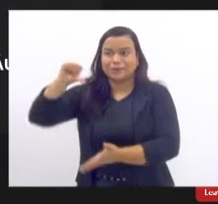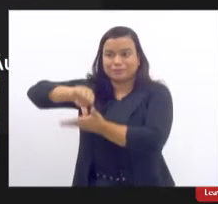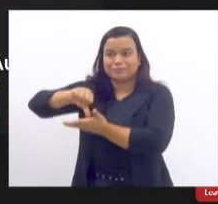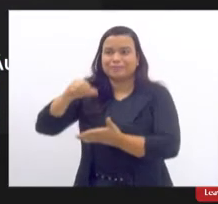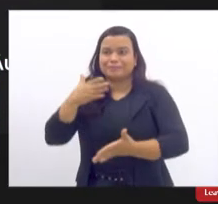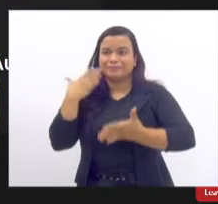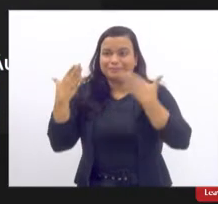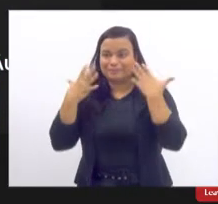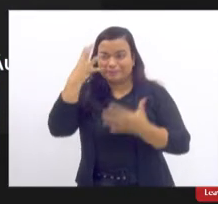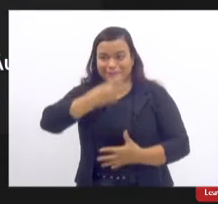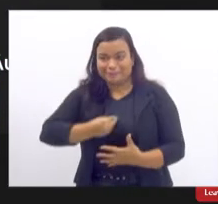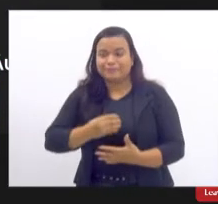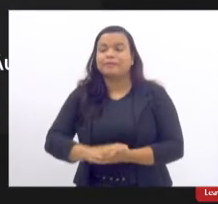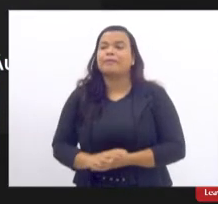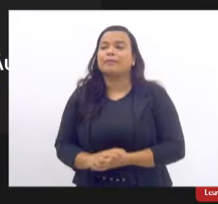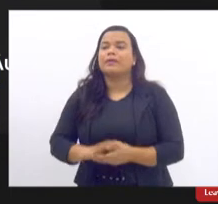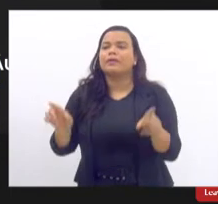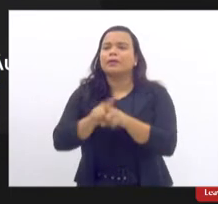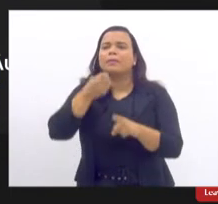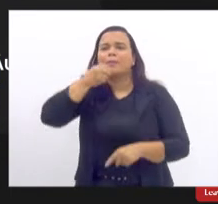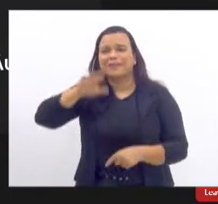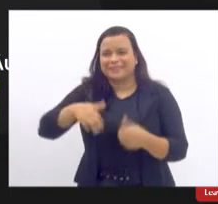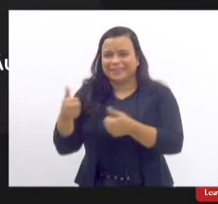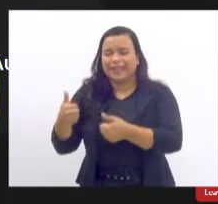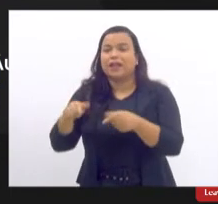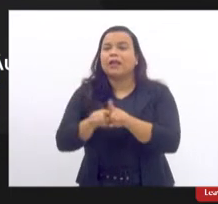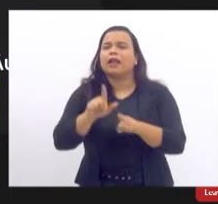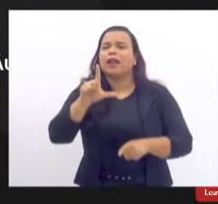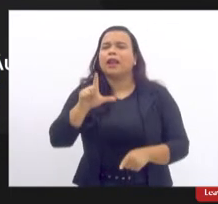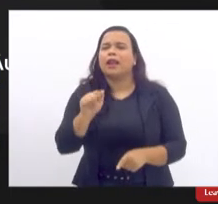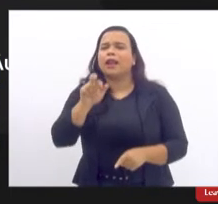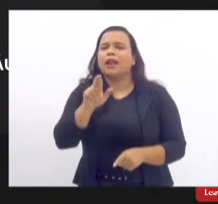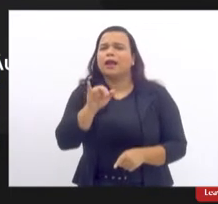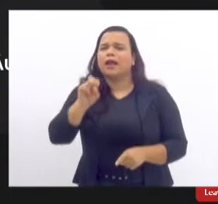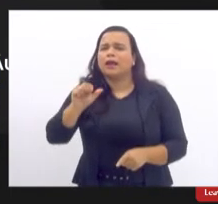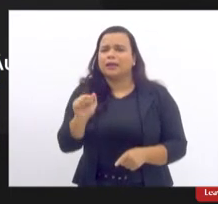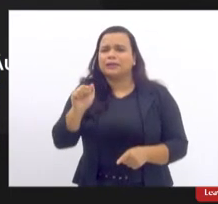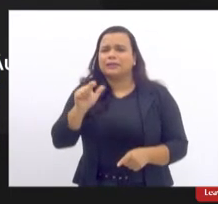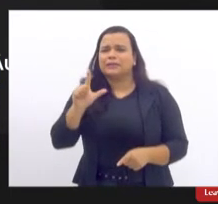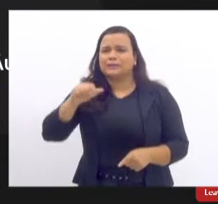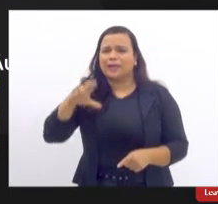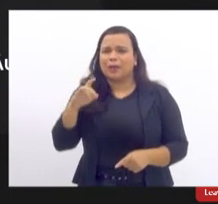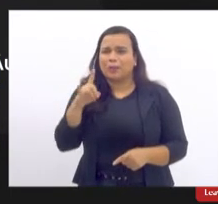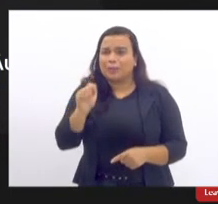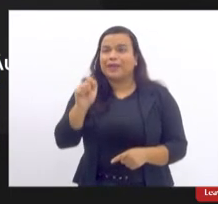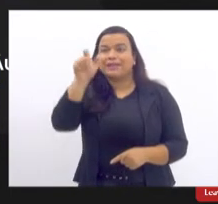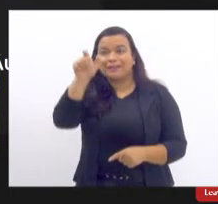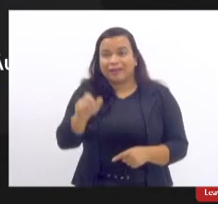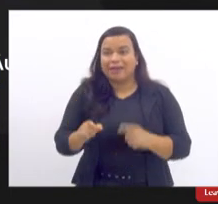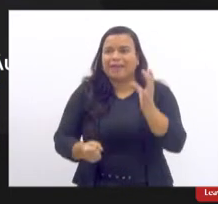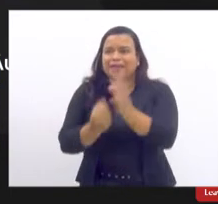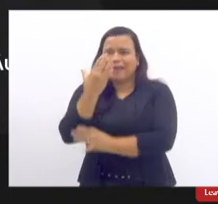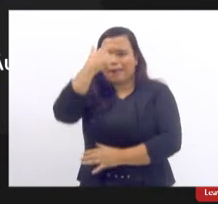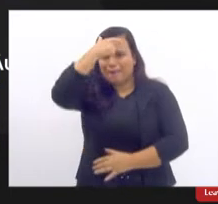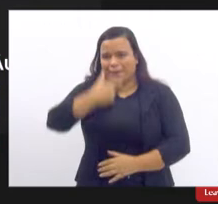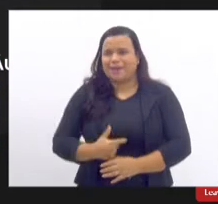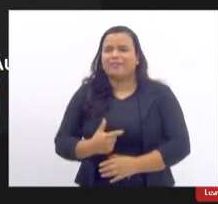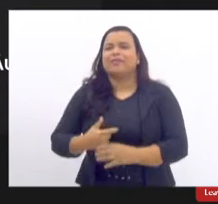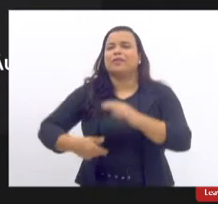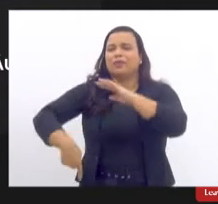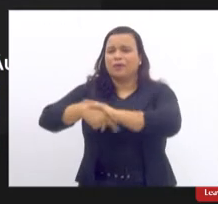Temos a Larissa de Almeida, que é criadora do perfil Explant de Silicone.